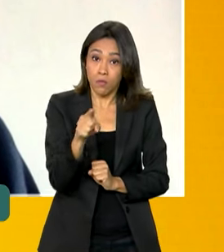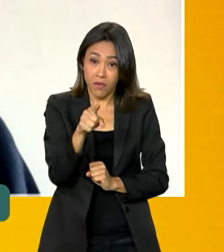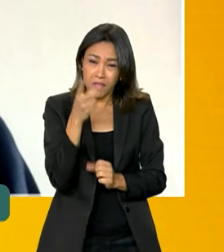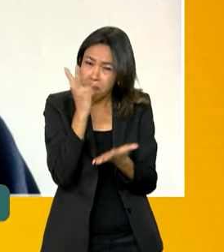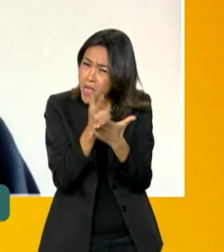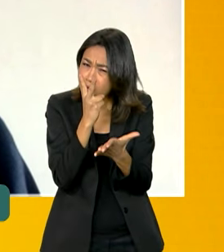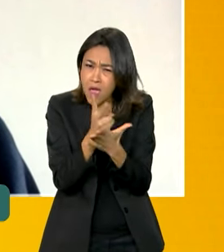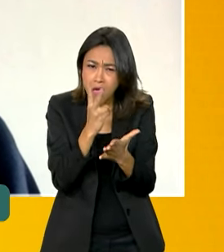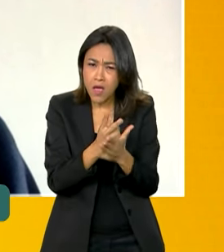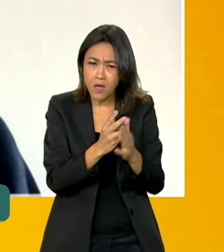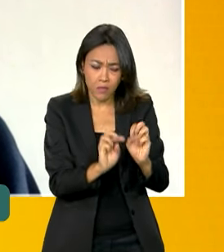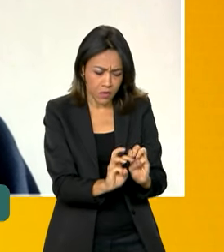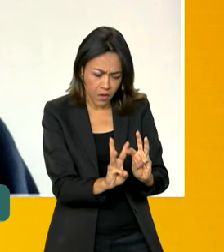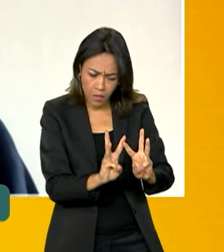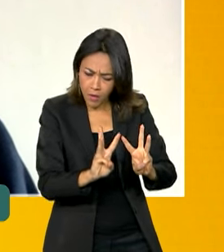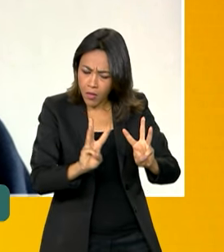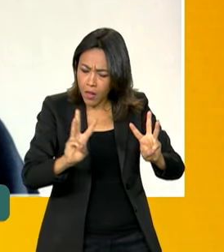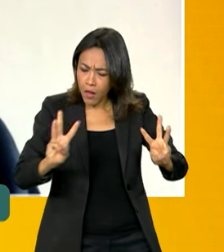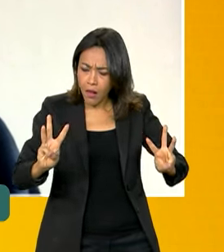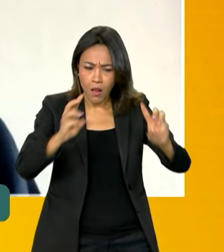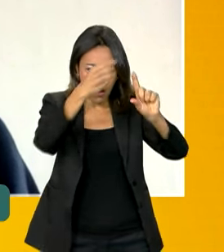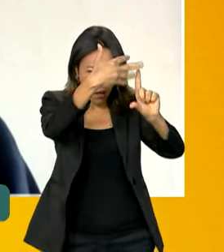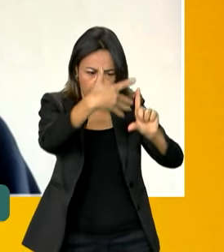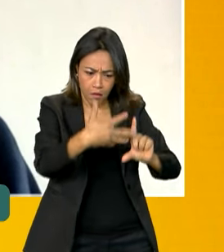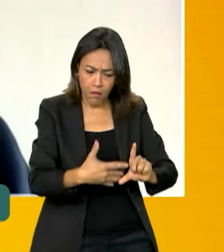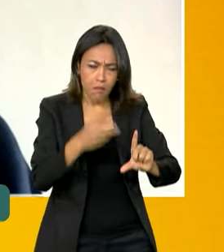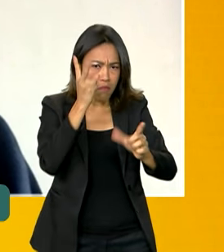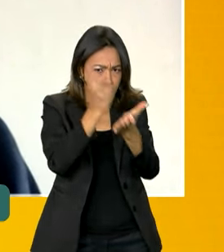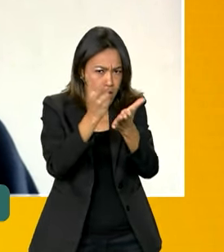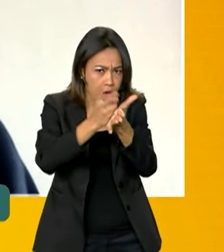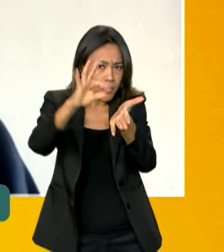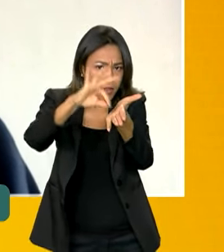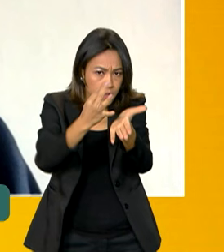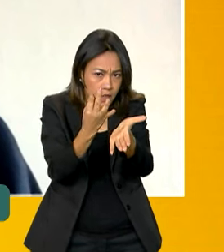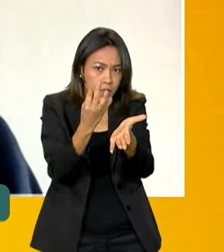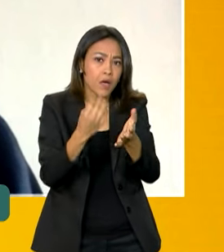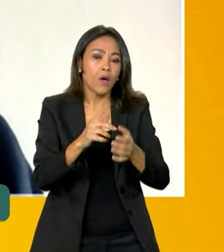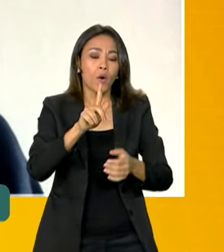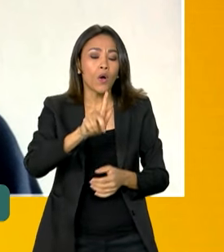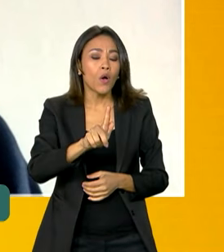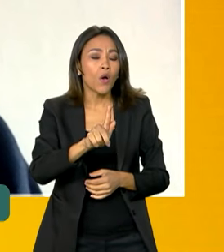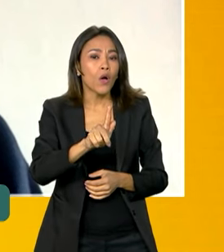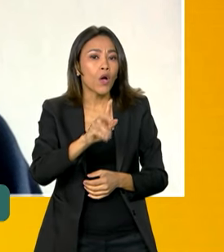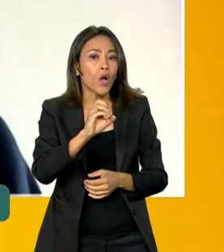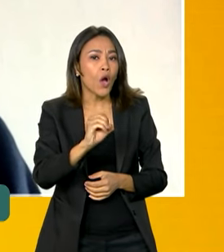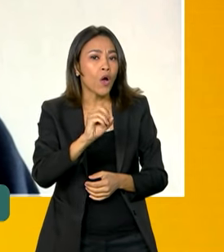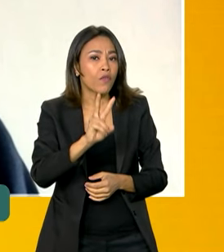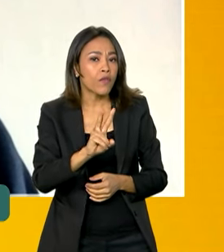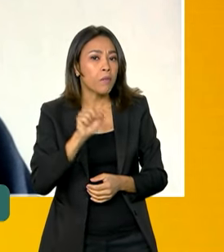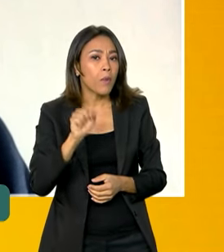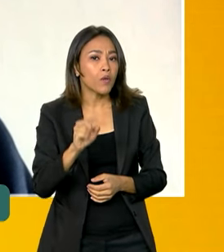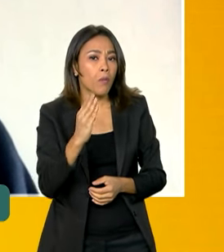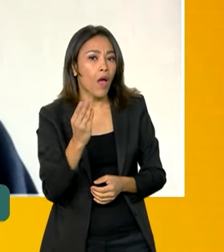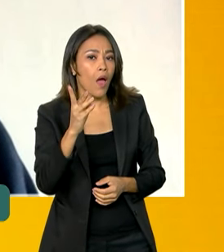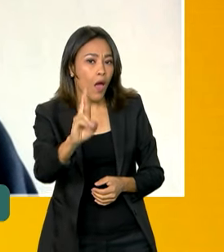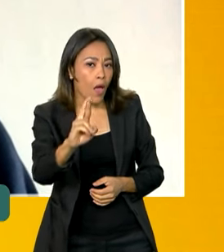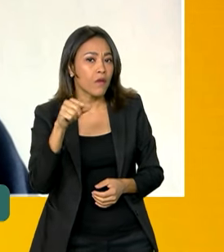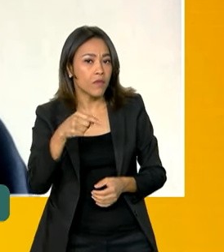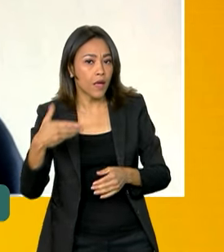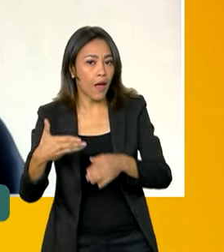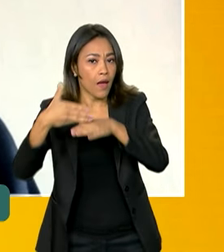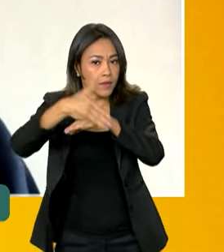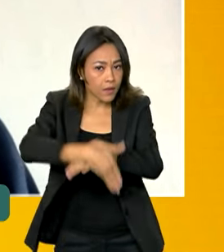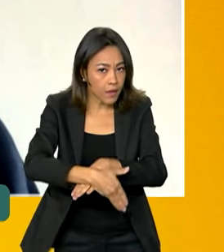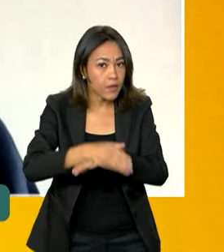onde os candidatos fizeram as suas inscrições, eles entram pelo Gov.br, acessam por meio do Gov.br o sistema da Sesgra